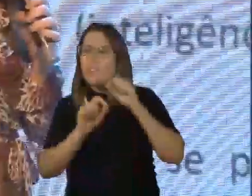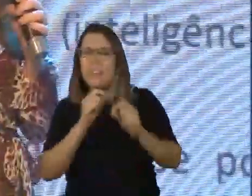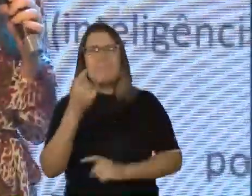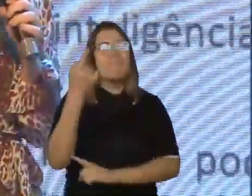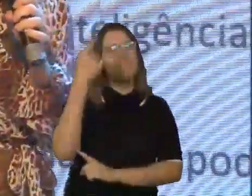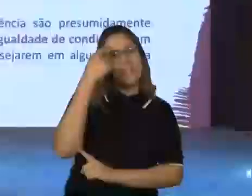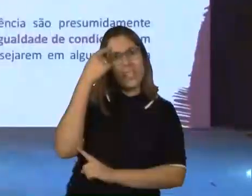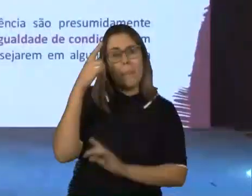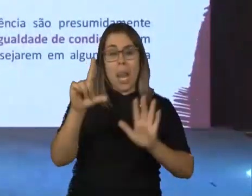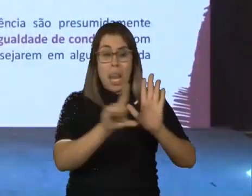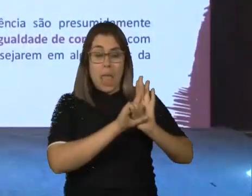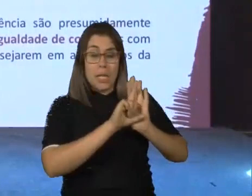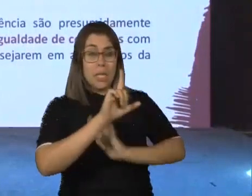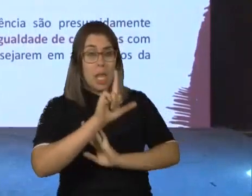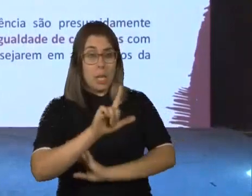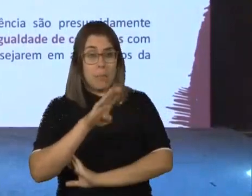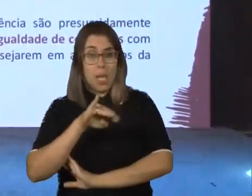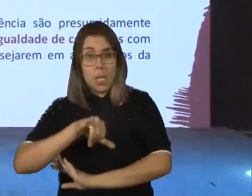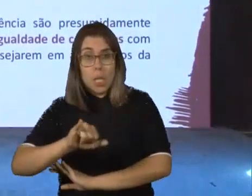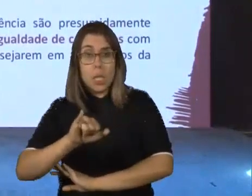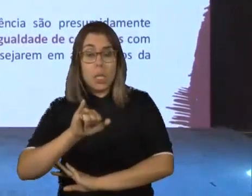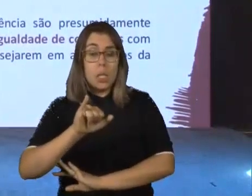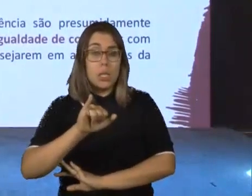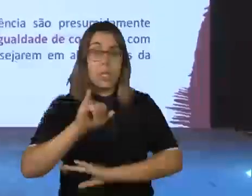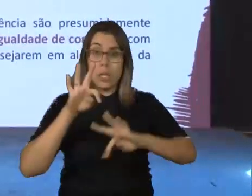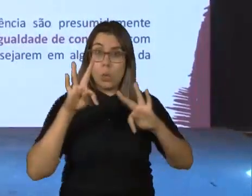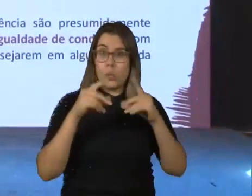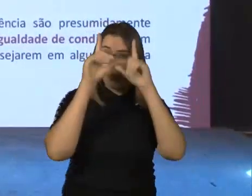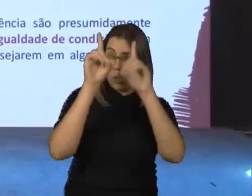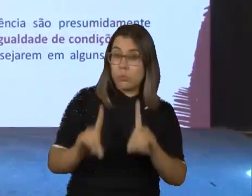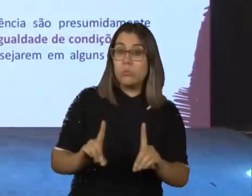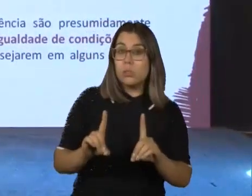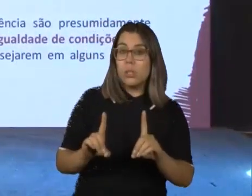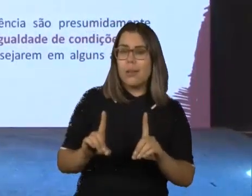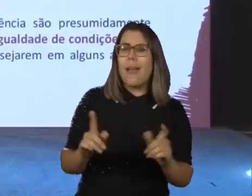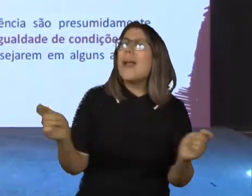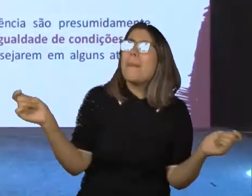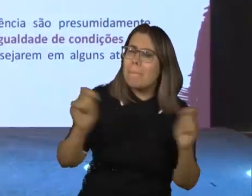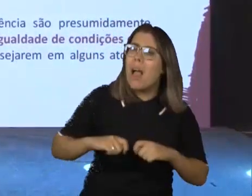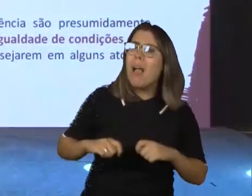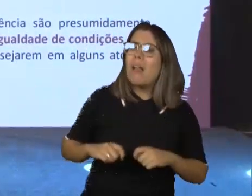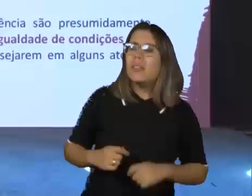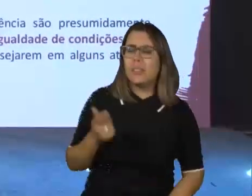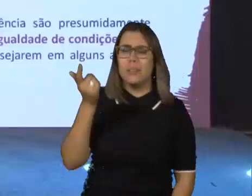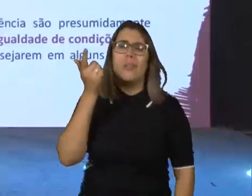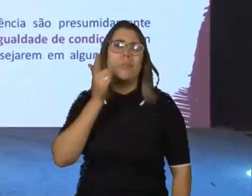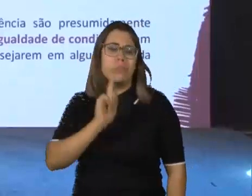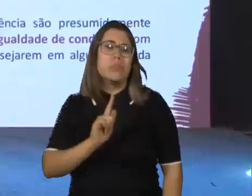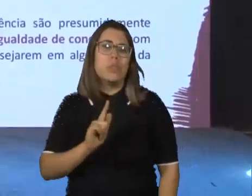dizer, pela lei brasileira de inclusão, que as pessoas com deficiência são absolutamente incapazes civilmente.